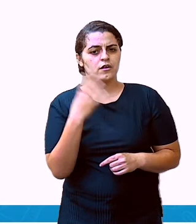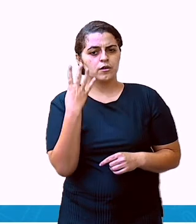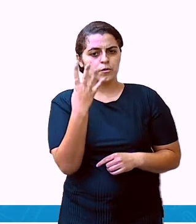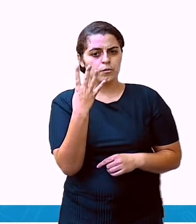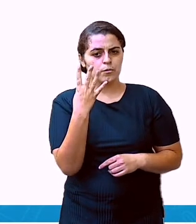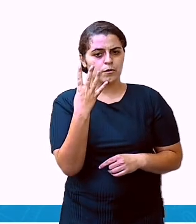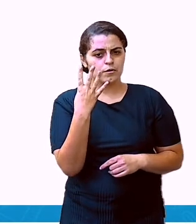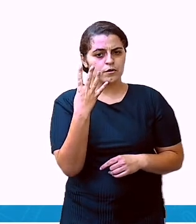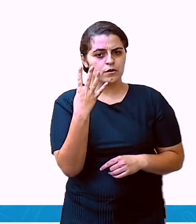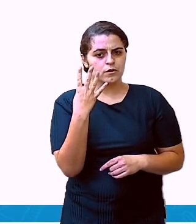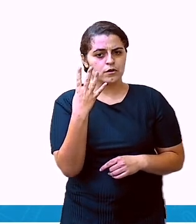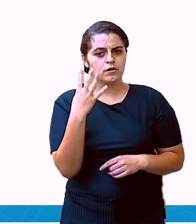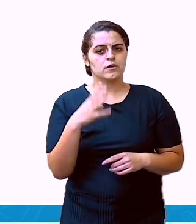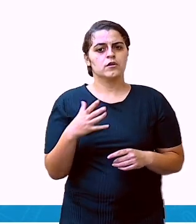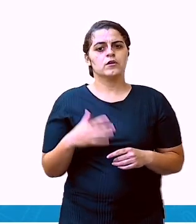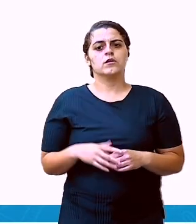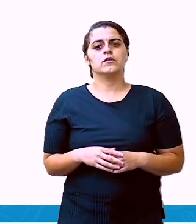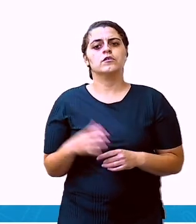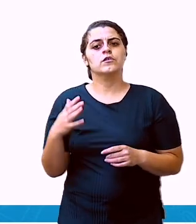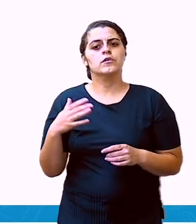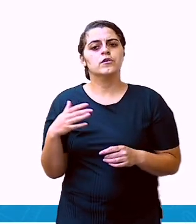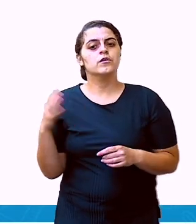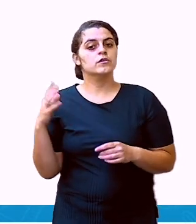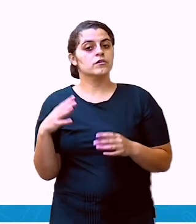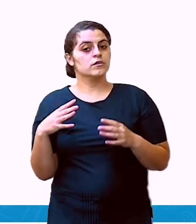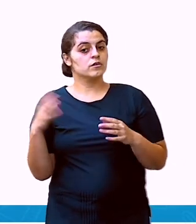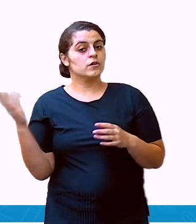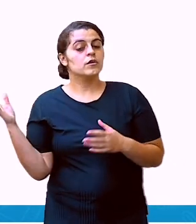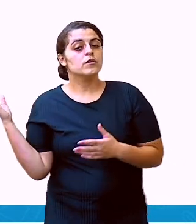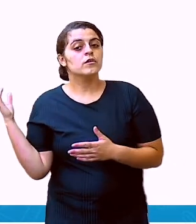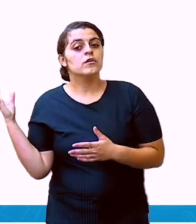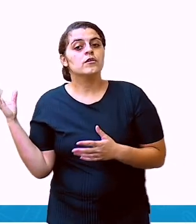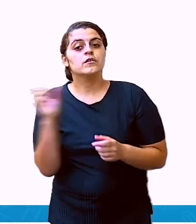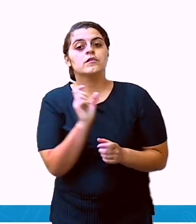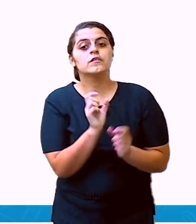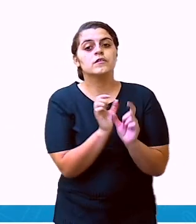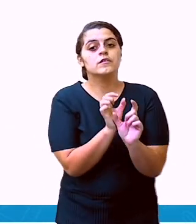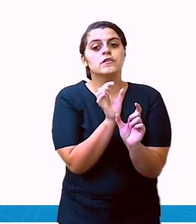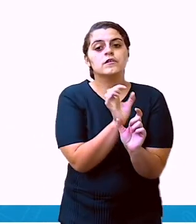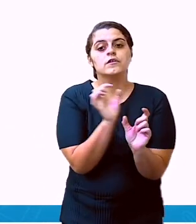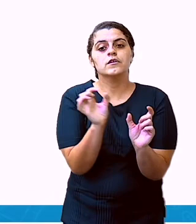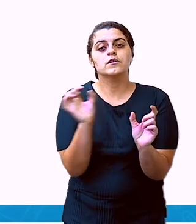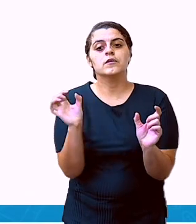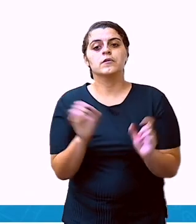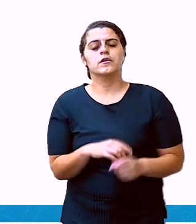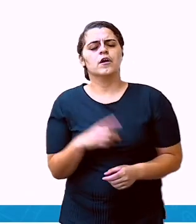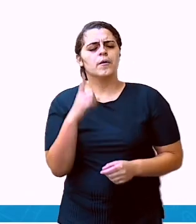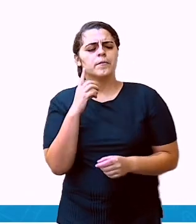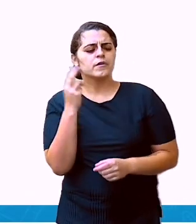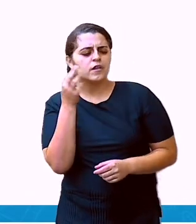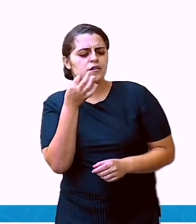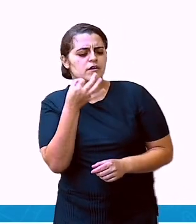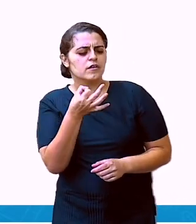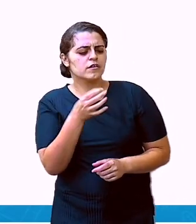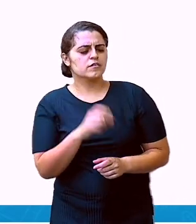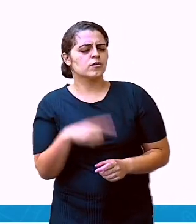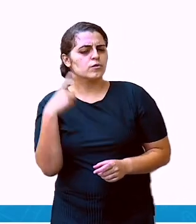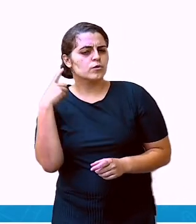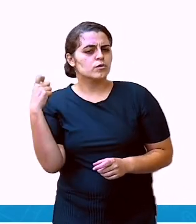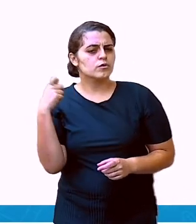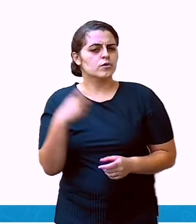sílabas. Mas nós temos que prestar atenção na sonoridade que cada sílaba representa.